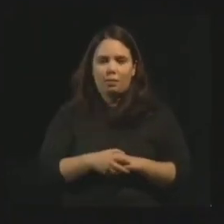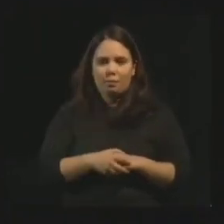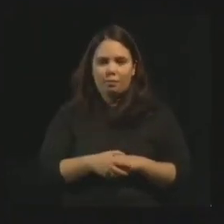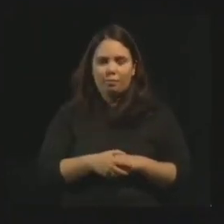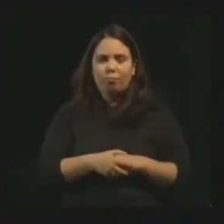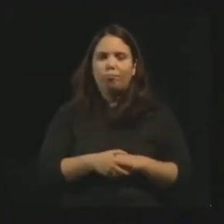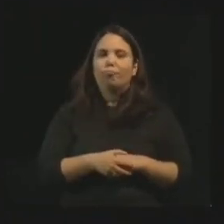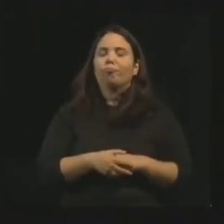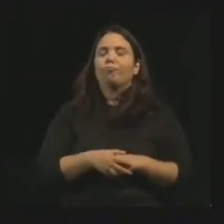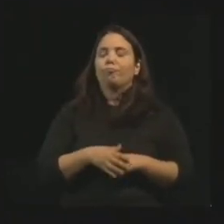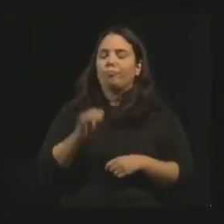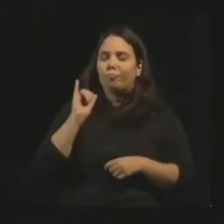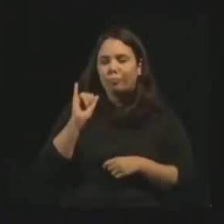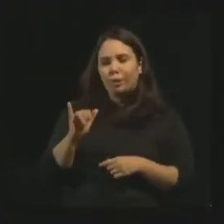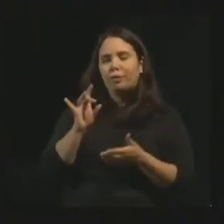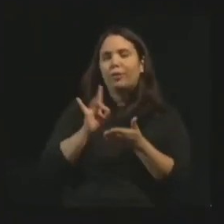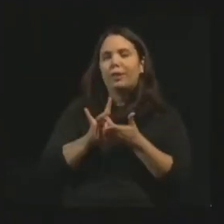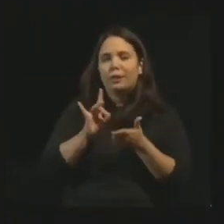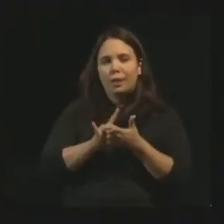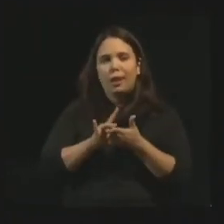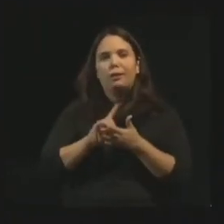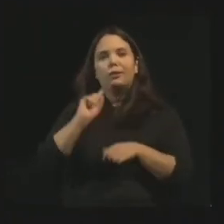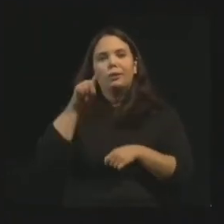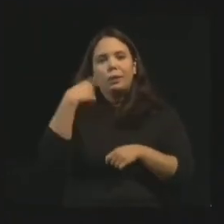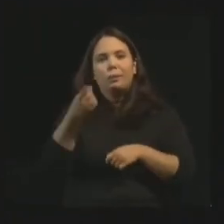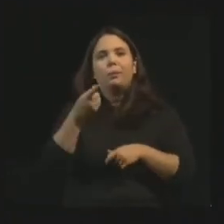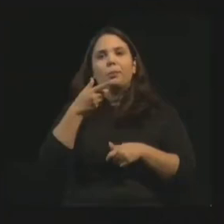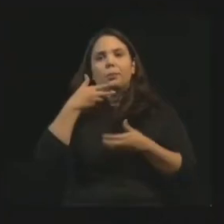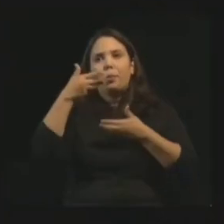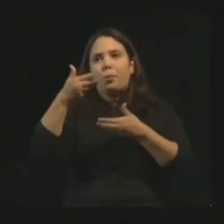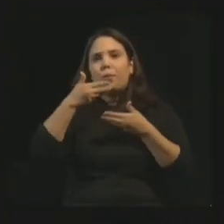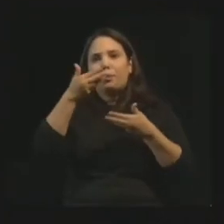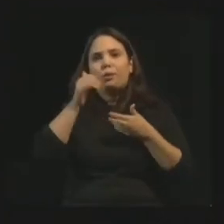E, na verdade, depois surgiram tantos convites para viagens.